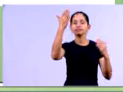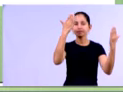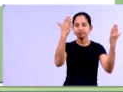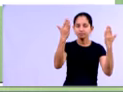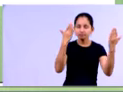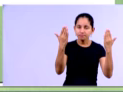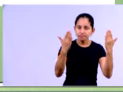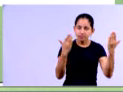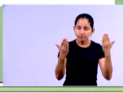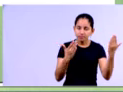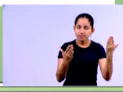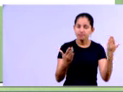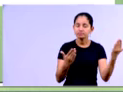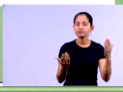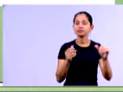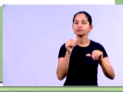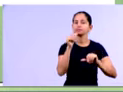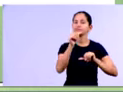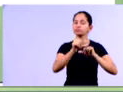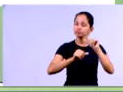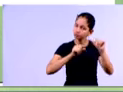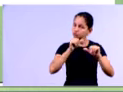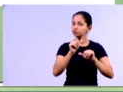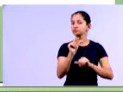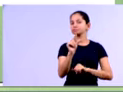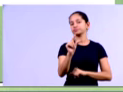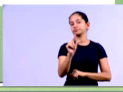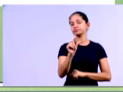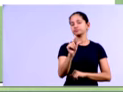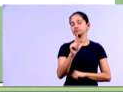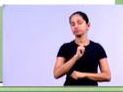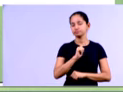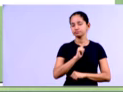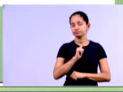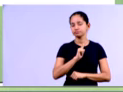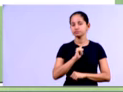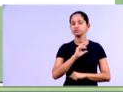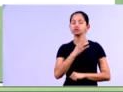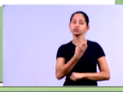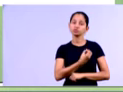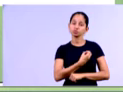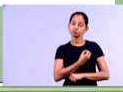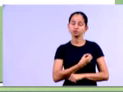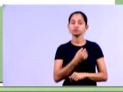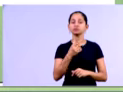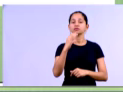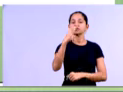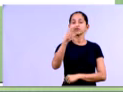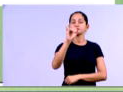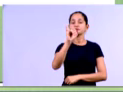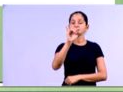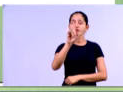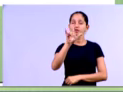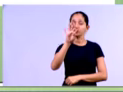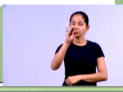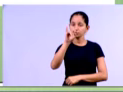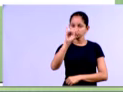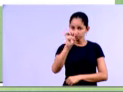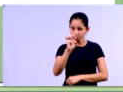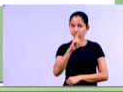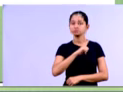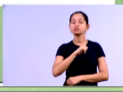bancos 0,88%, aplicações financeiras 2,71%, os clientes, que é o conto da RCB 37